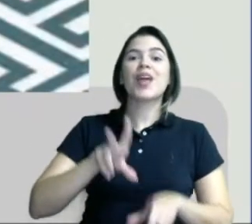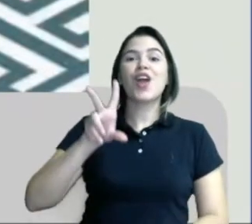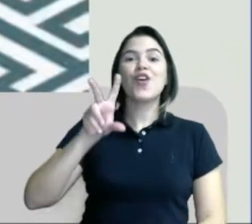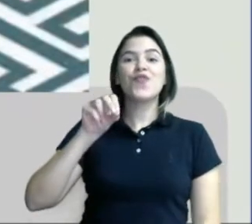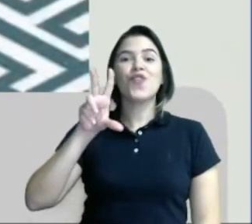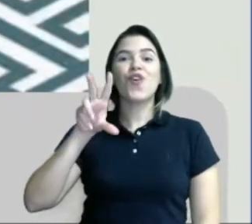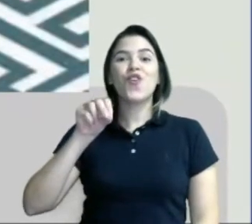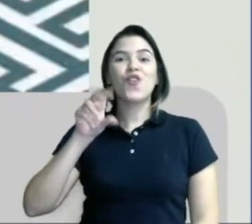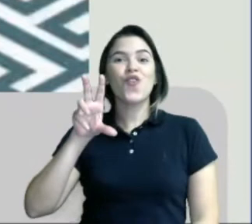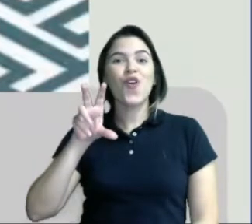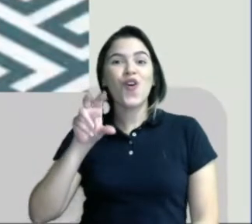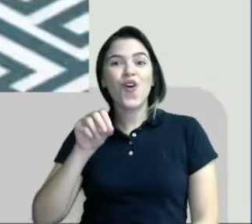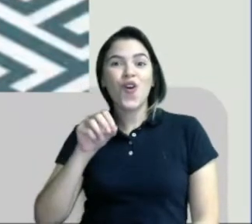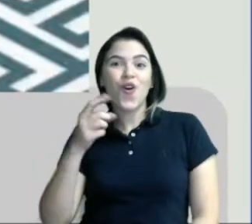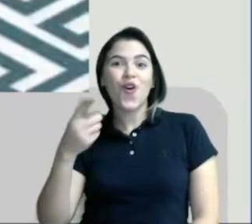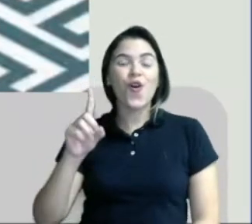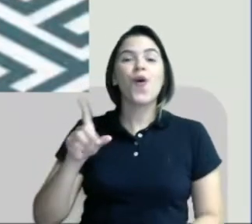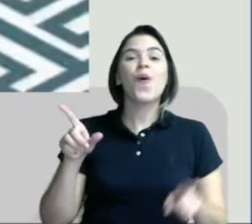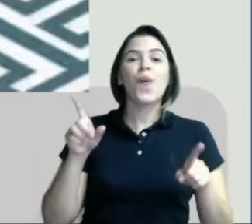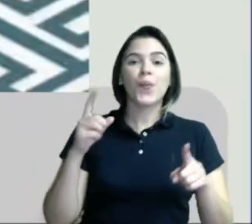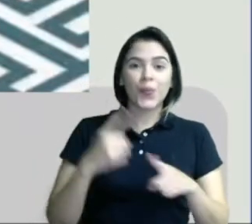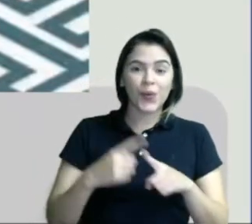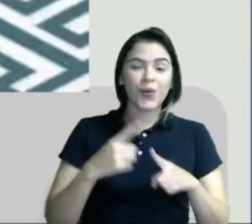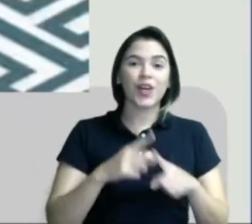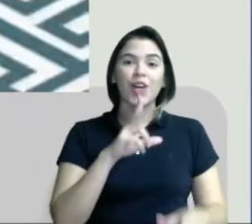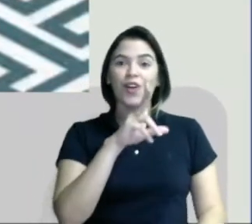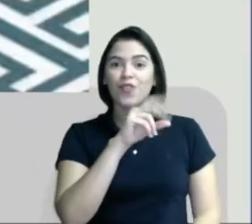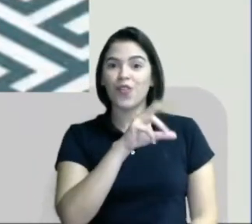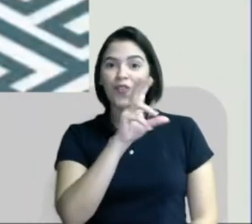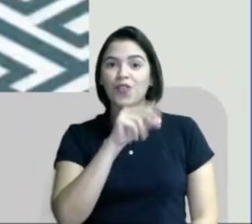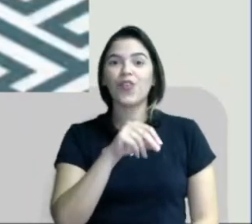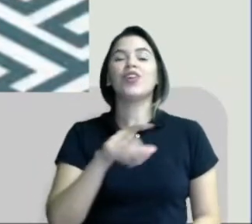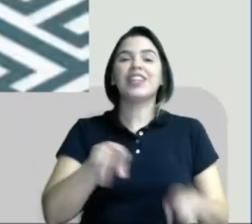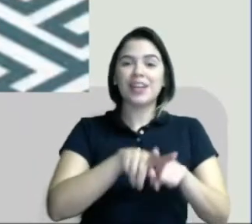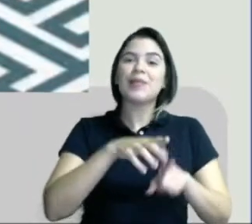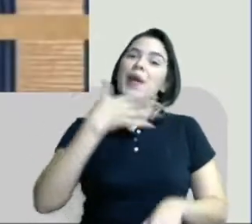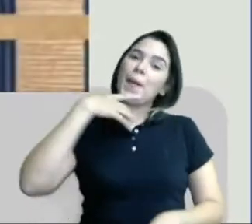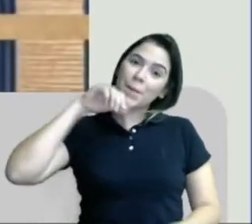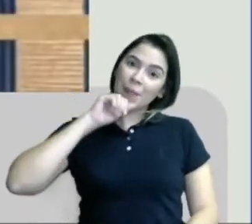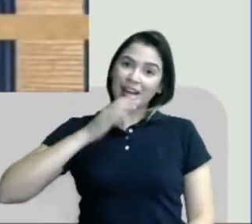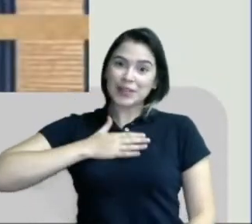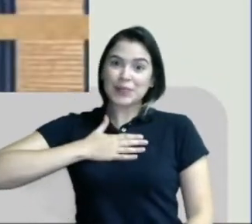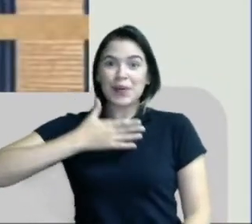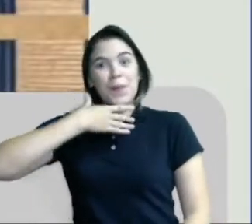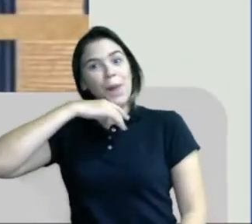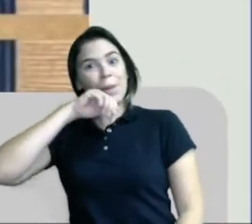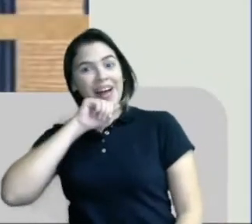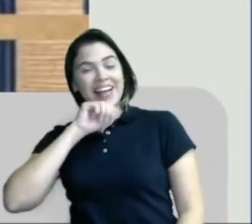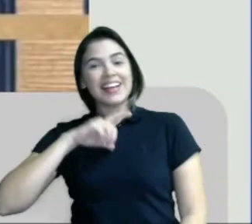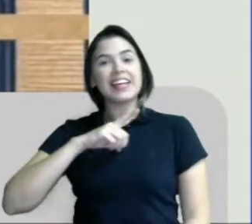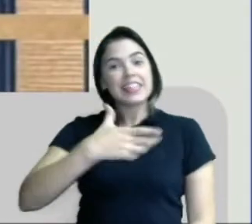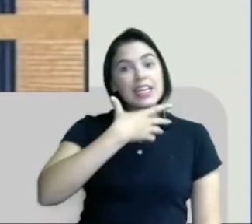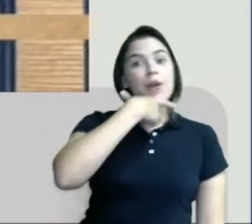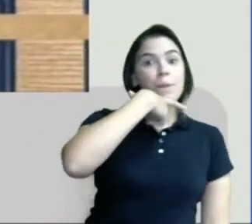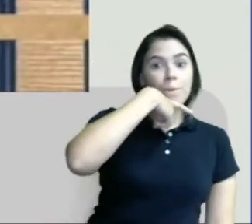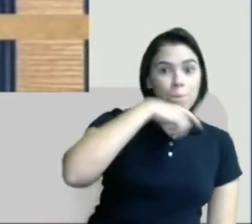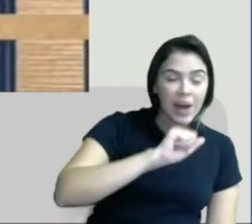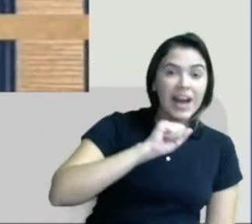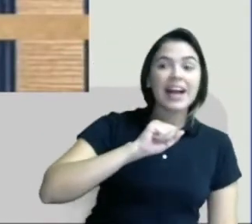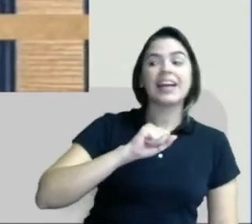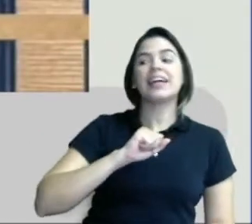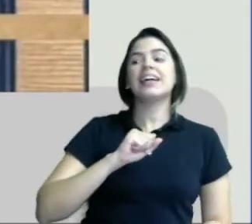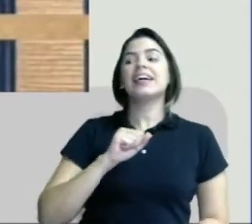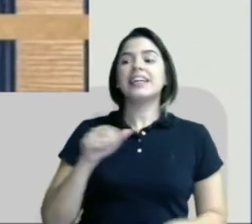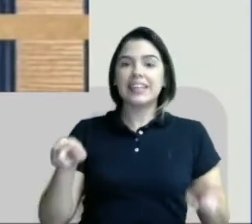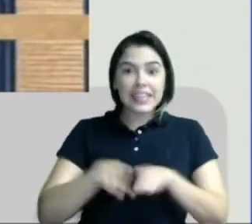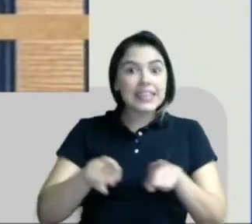Pois o vô é pai do pai da gente. E tem pai que também